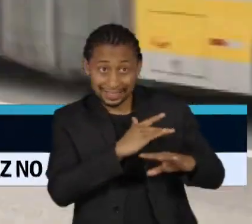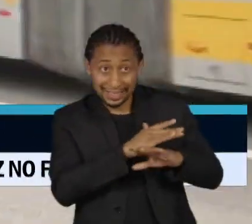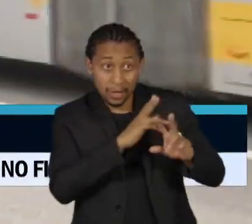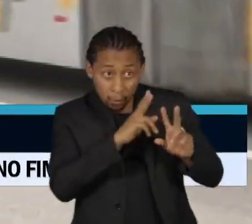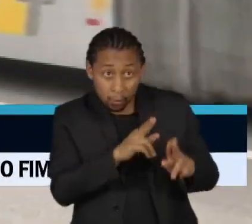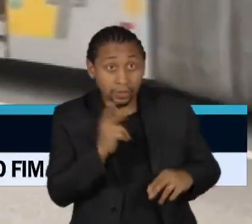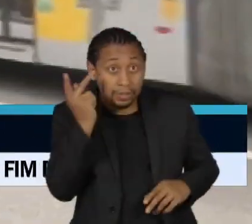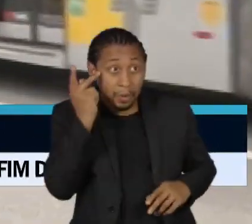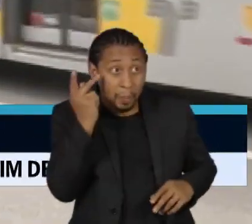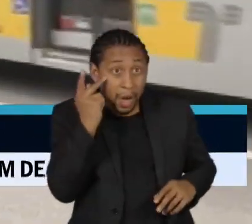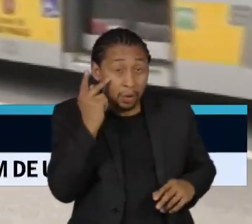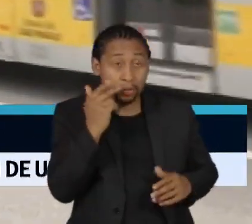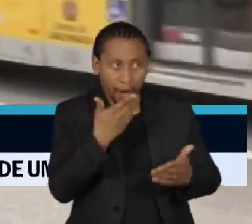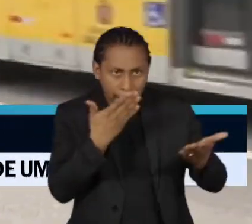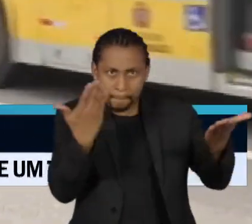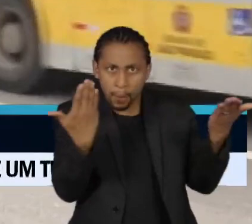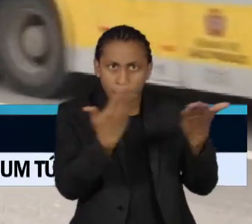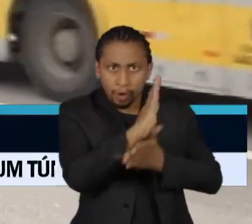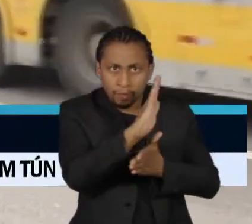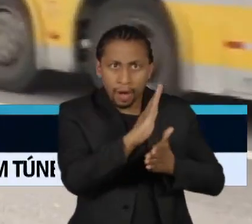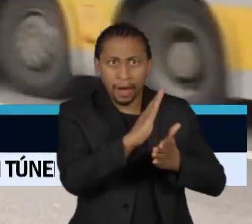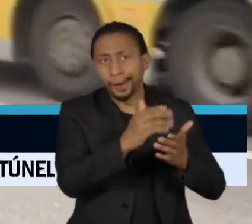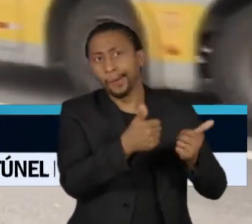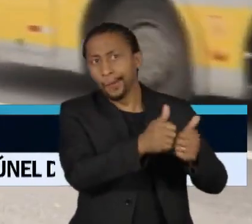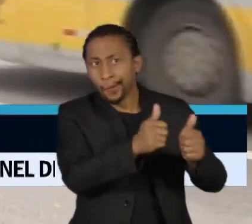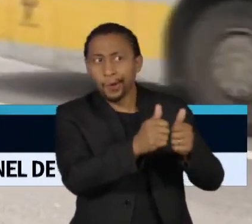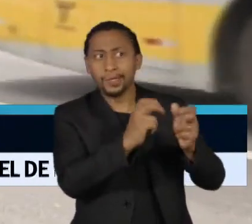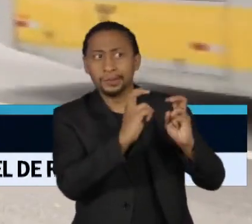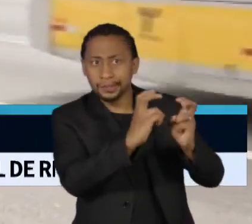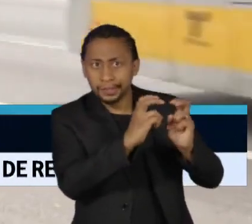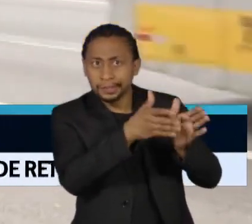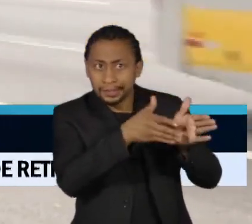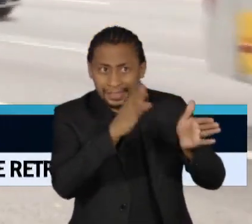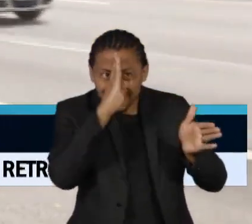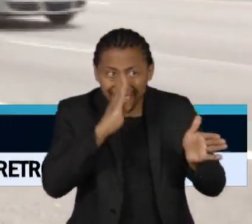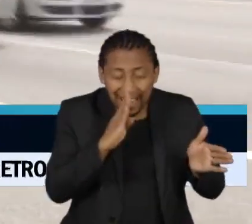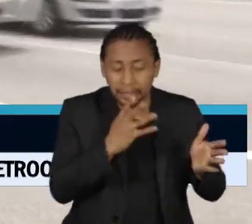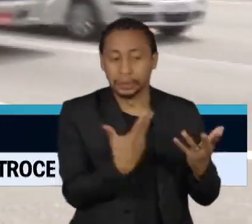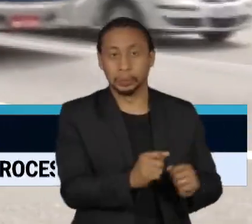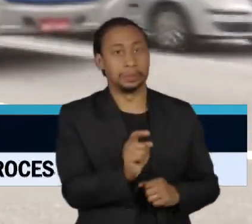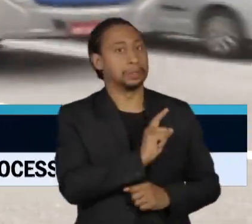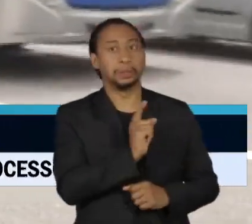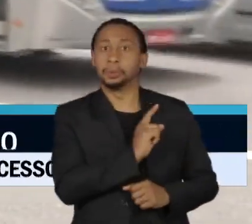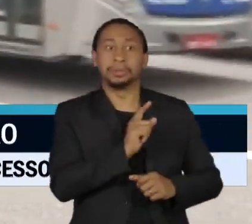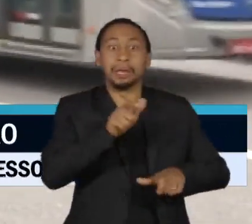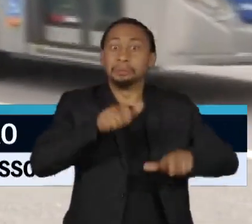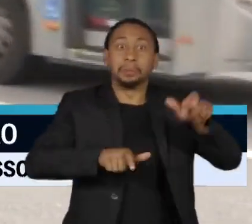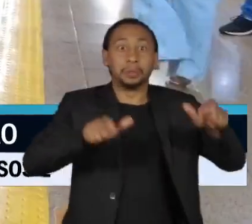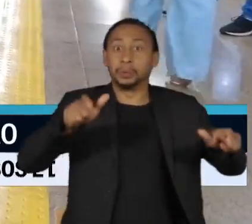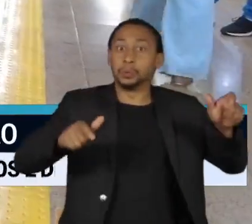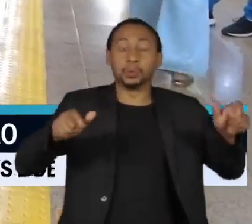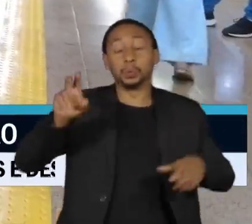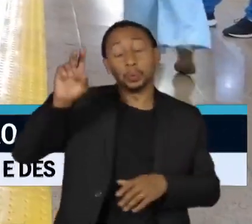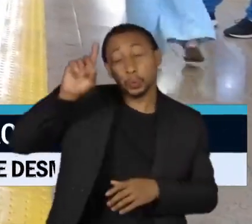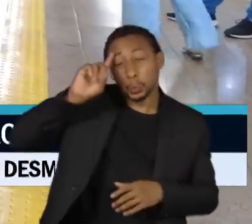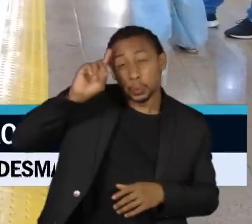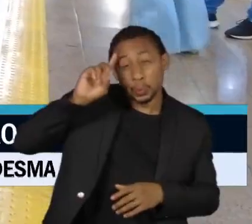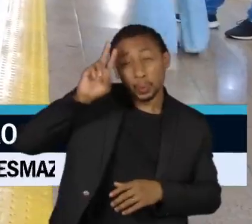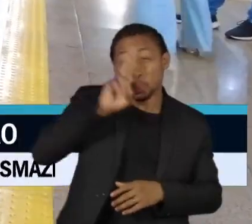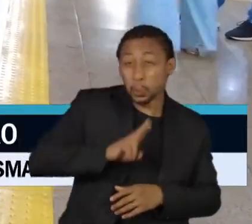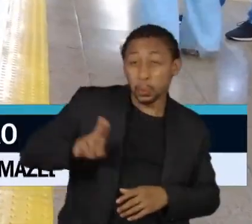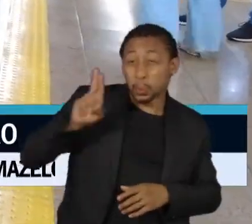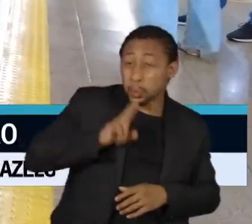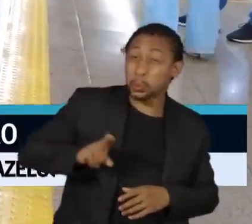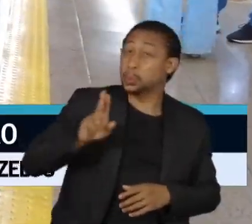arriscou a fazer uma mudança tão radical num serviço que mexe com a vida de milhões de pessoas todos os dias. Enquanto isso,